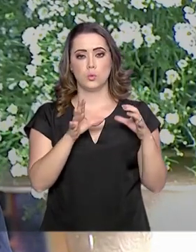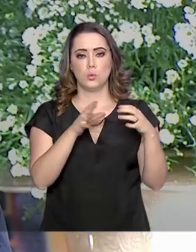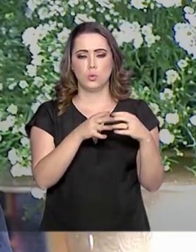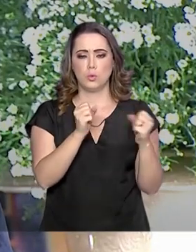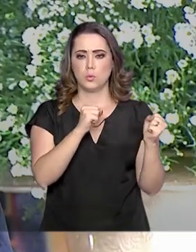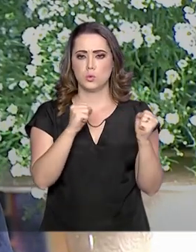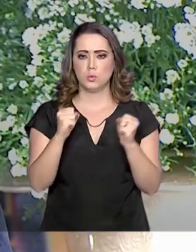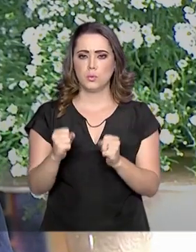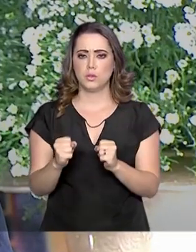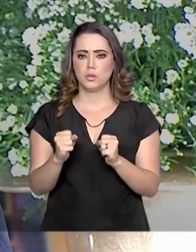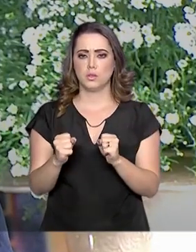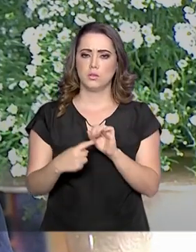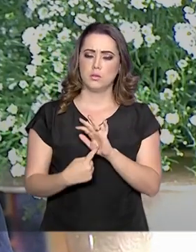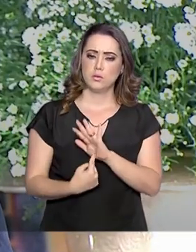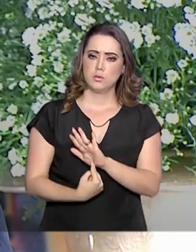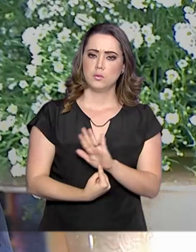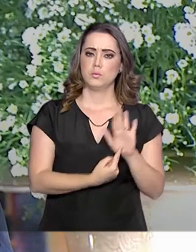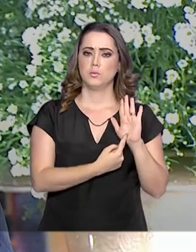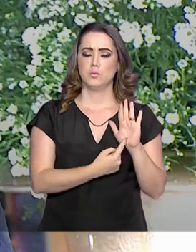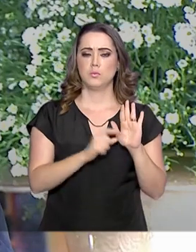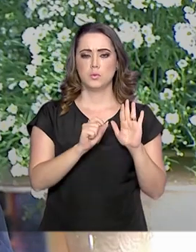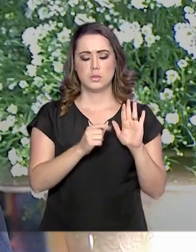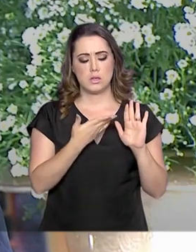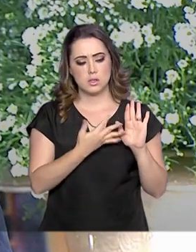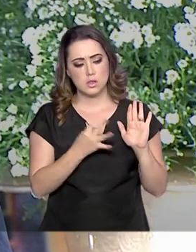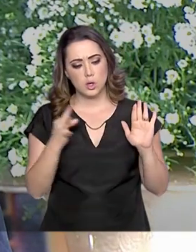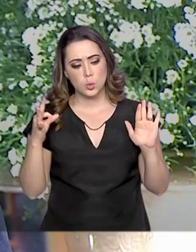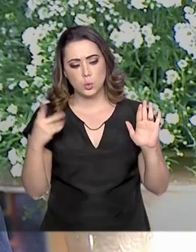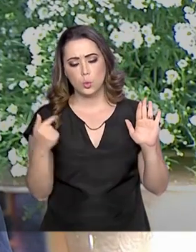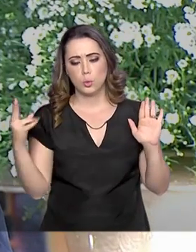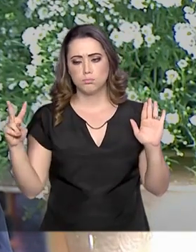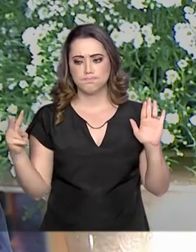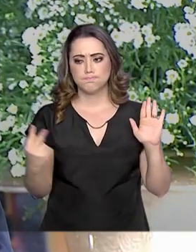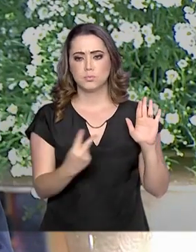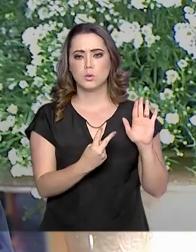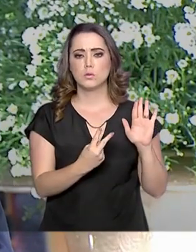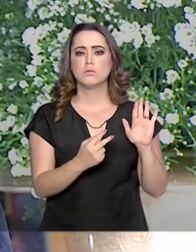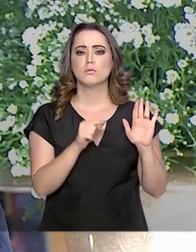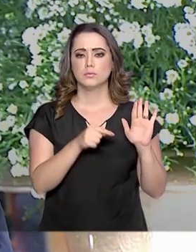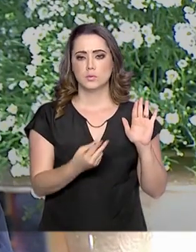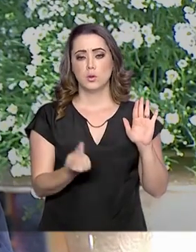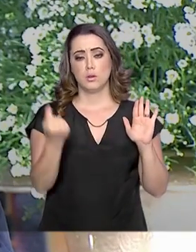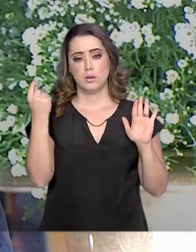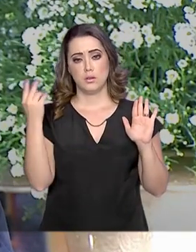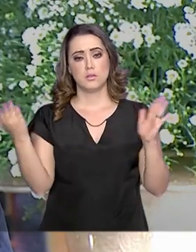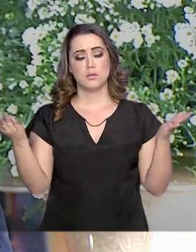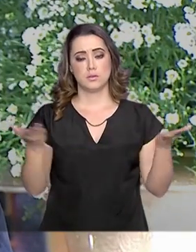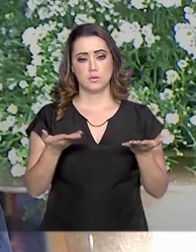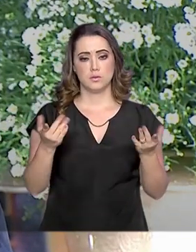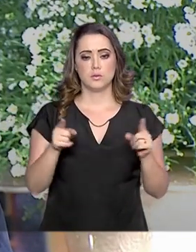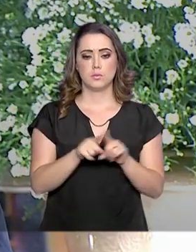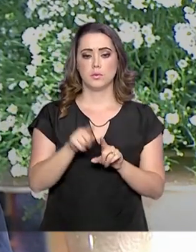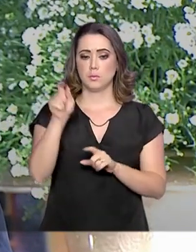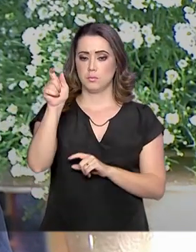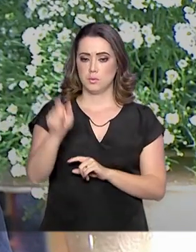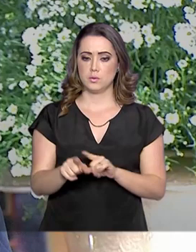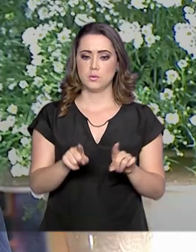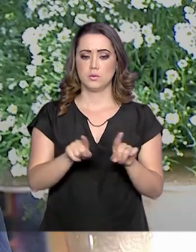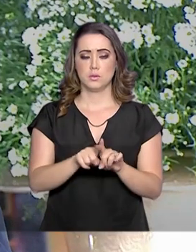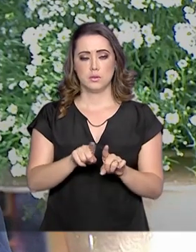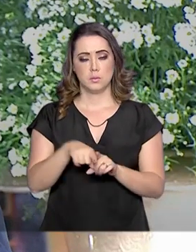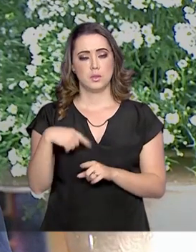fossem colocadas à vista de todos no passado e também no presente. Uma pessoa que também